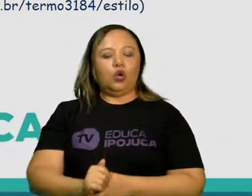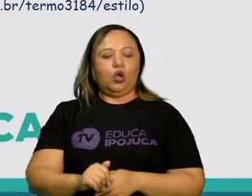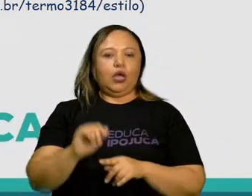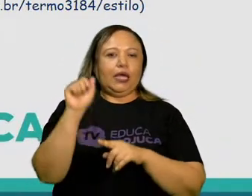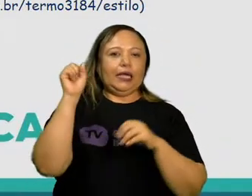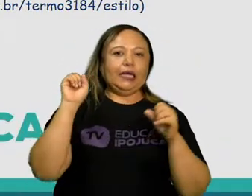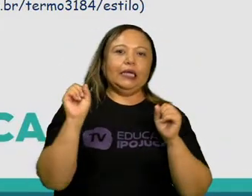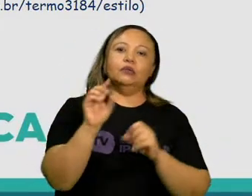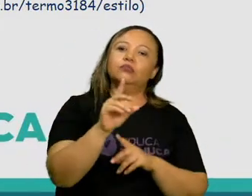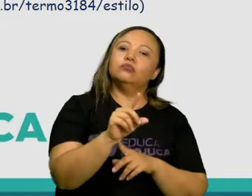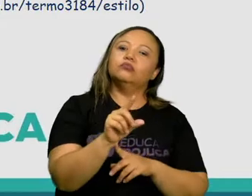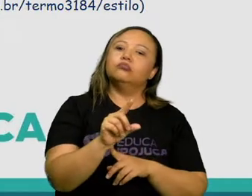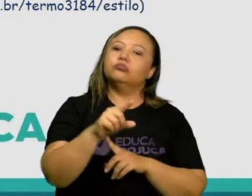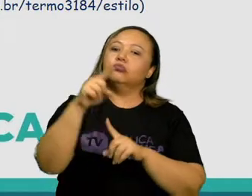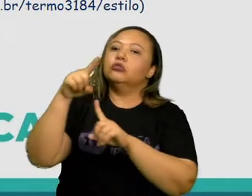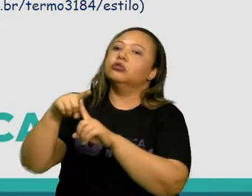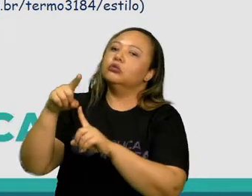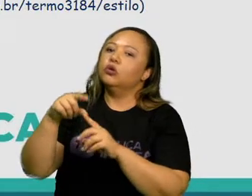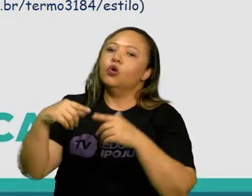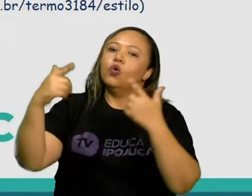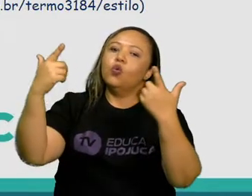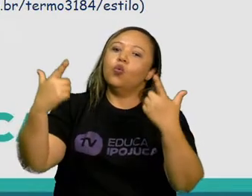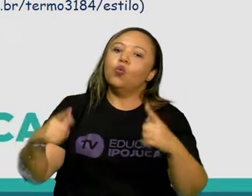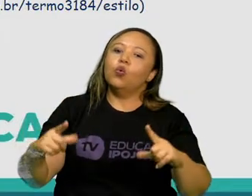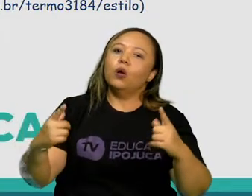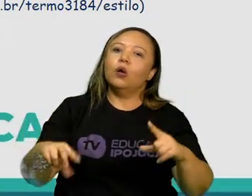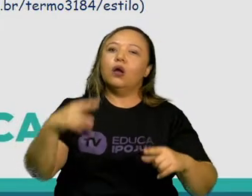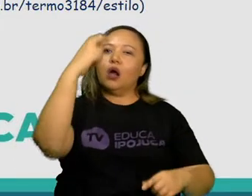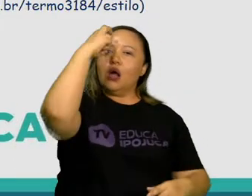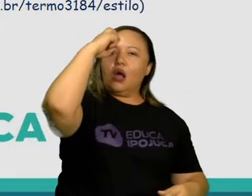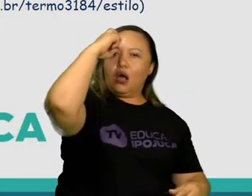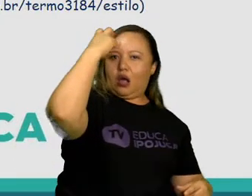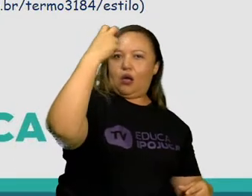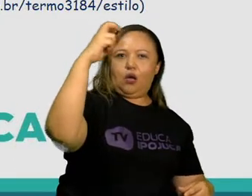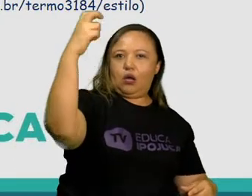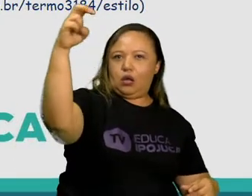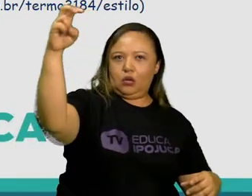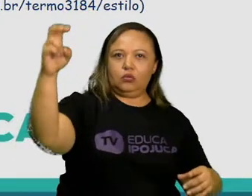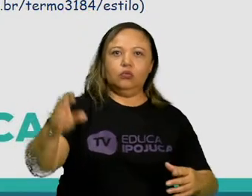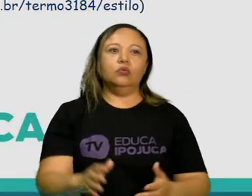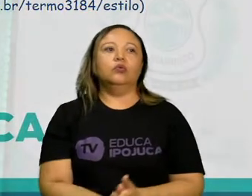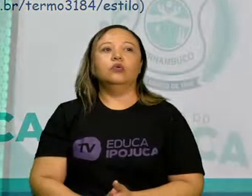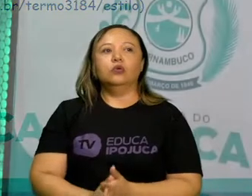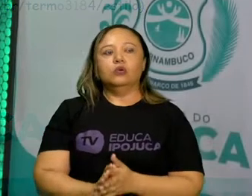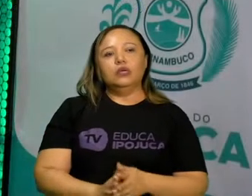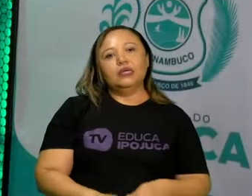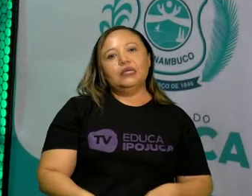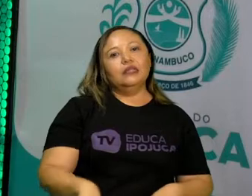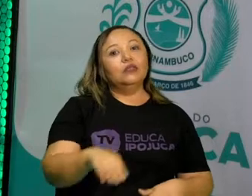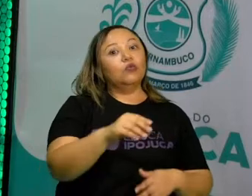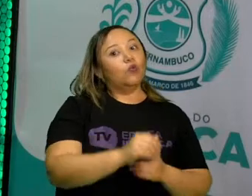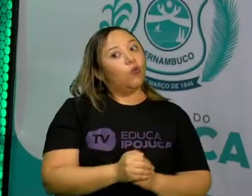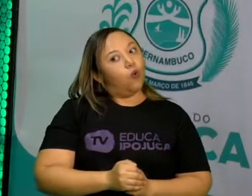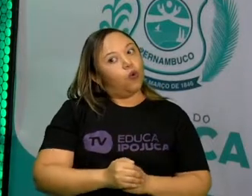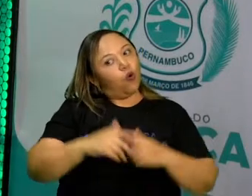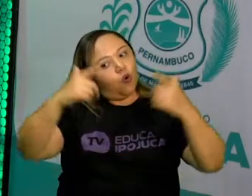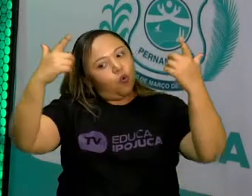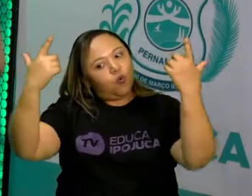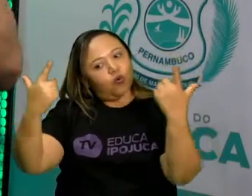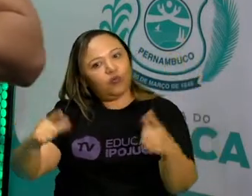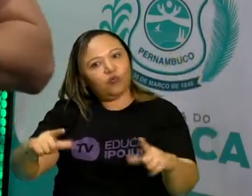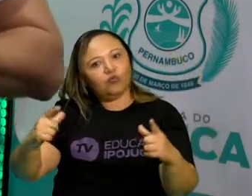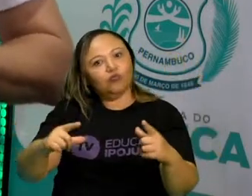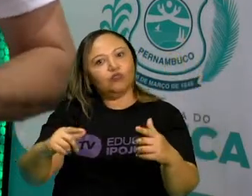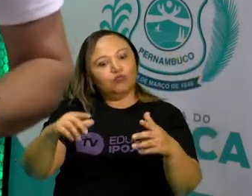a escola boêmia, ou um momento histórico, renascimento, barroco, etc. Então,